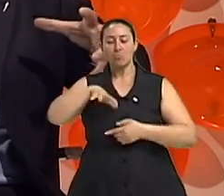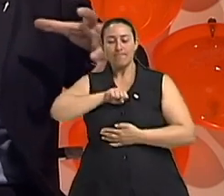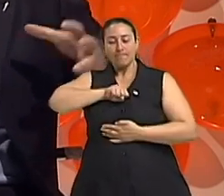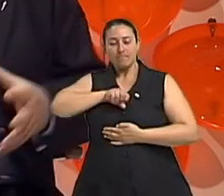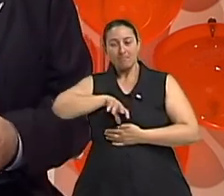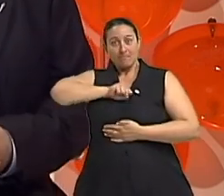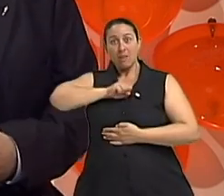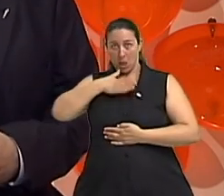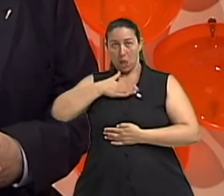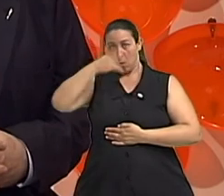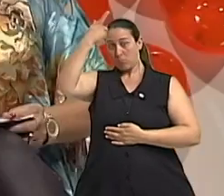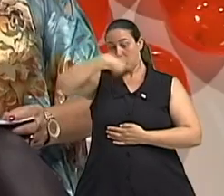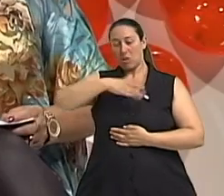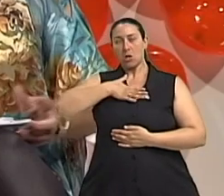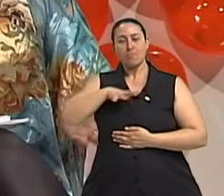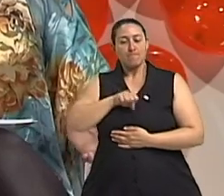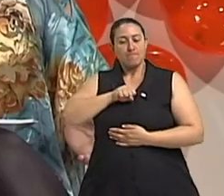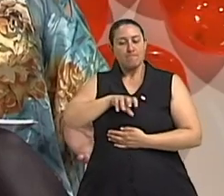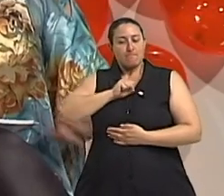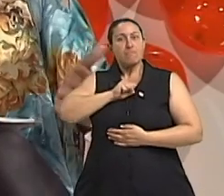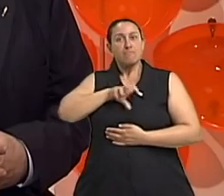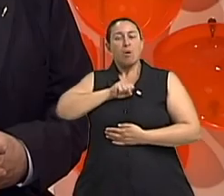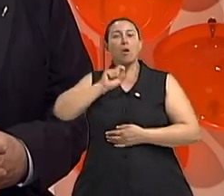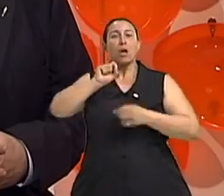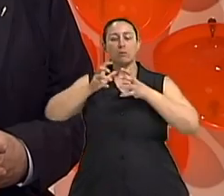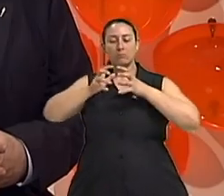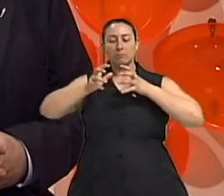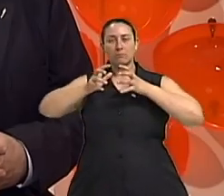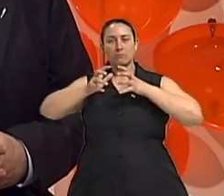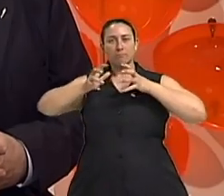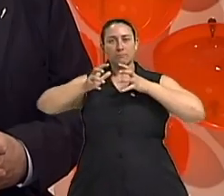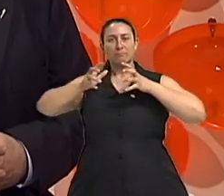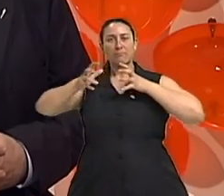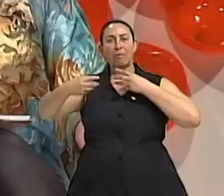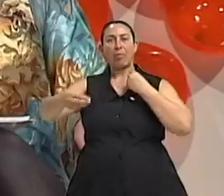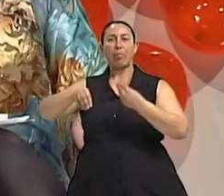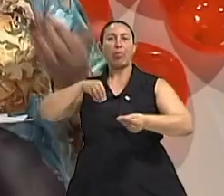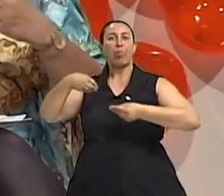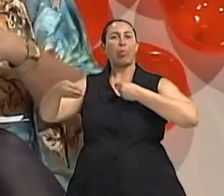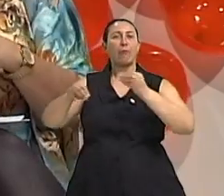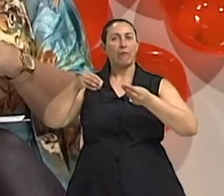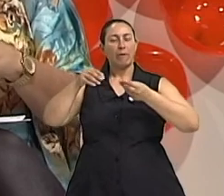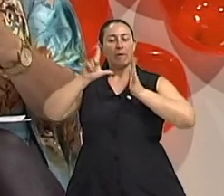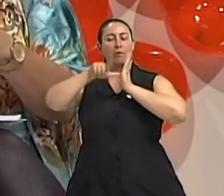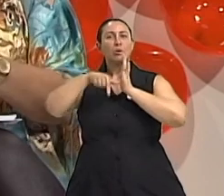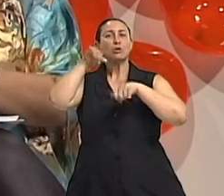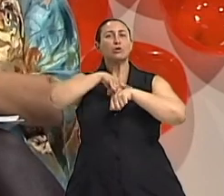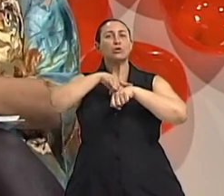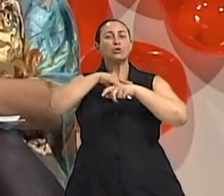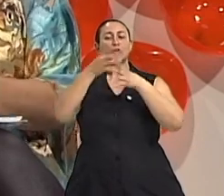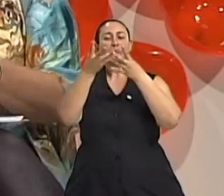ela é hiperdistendida. Ela perde a elasticidade, posso dizer isso? Sim, está bem colocado. Ah, que faz parte